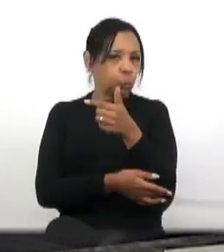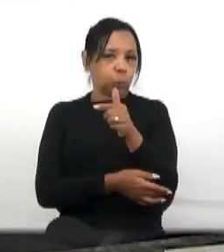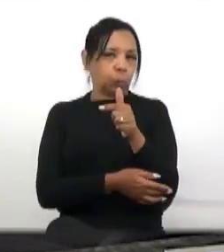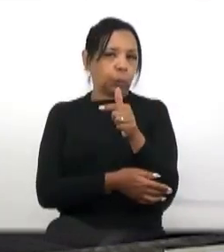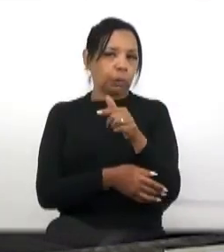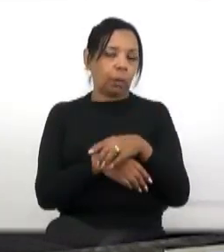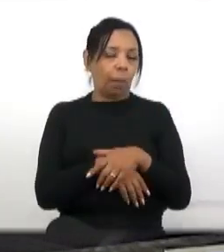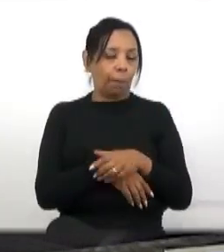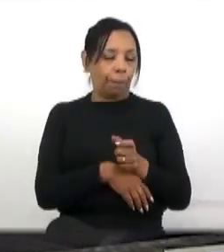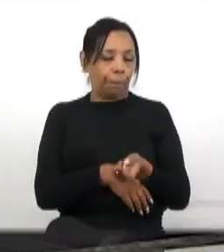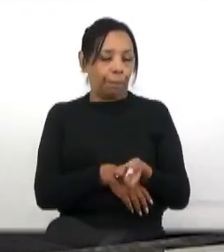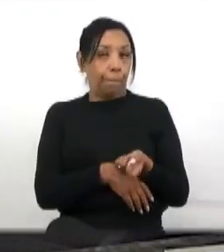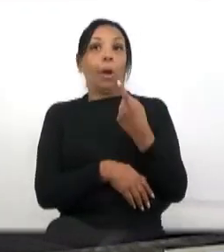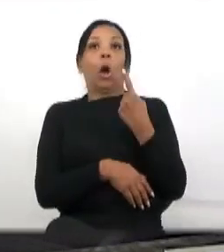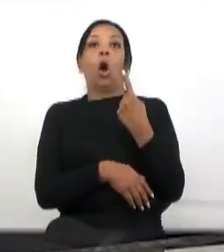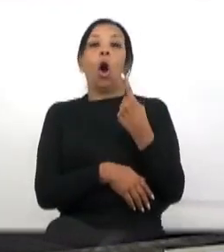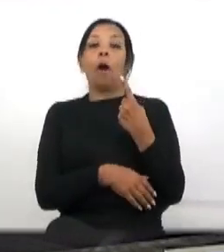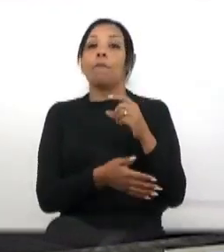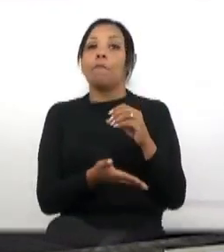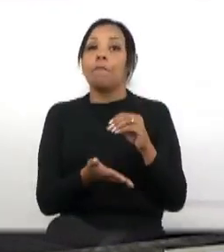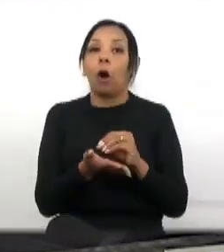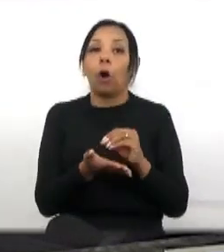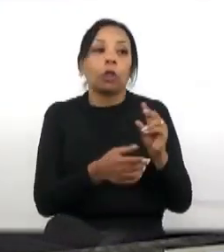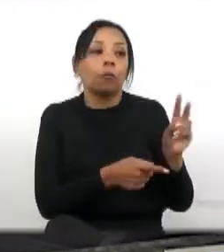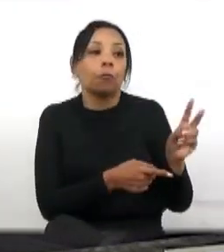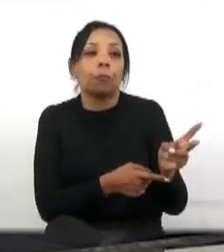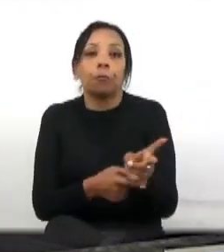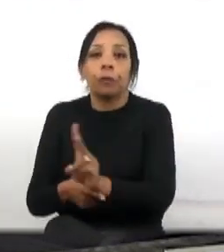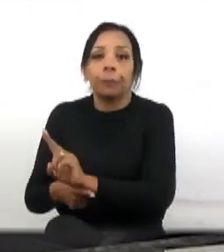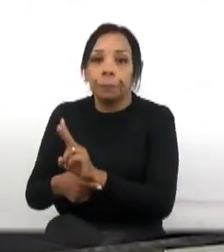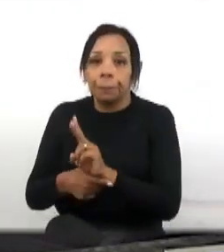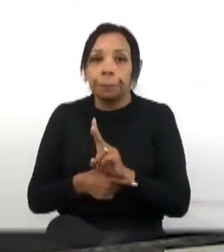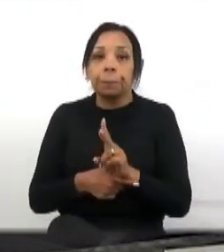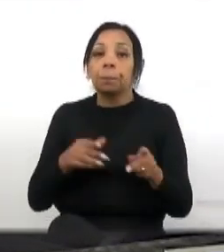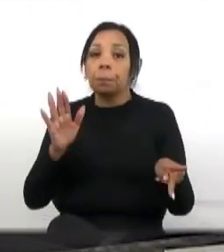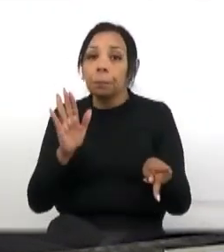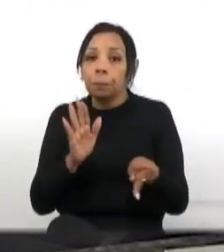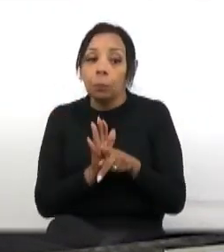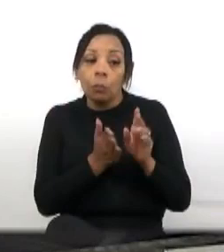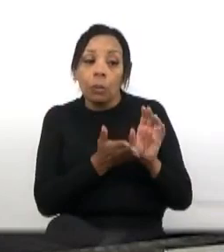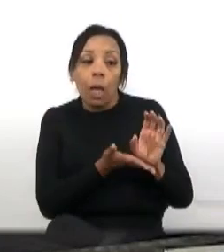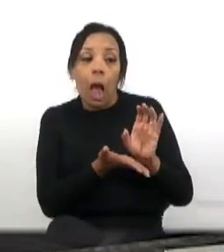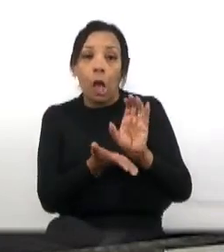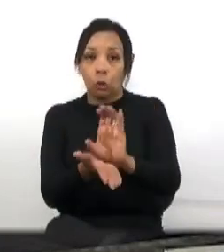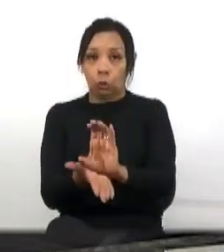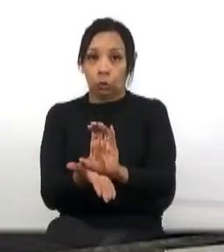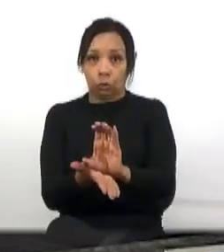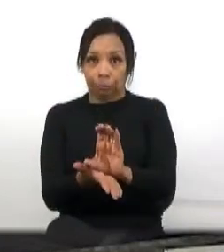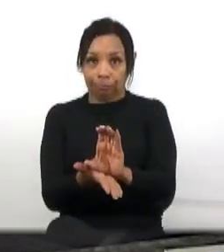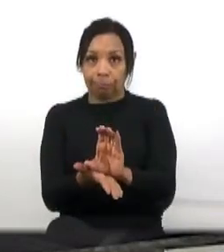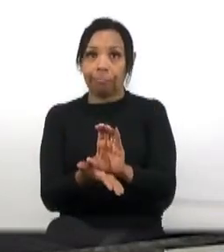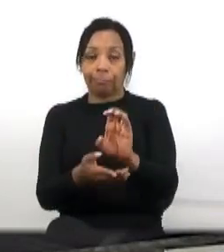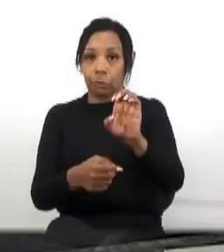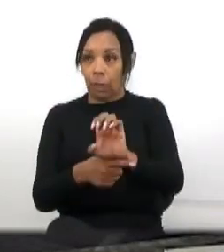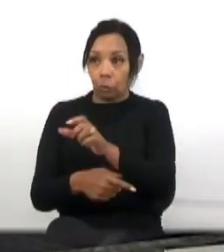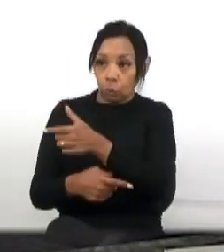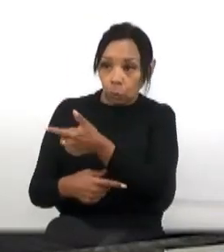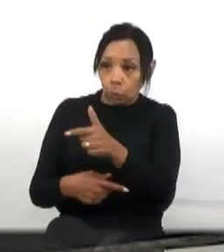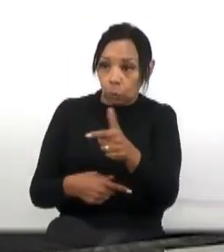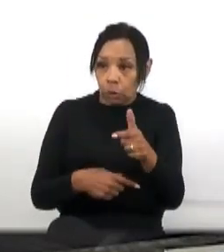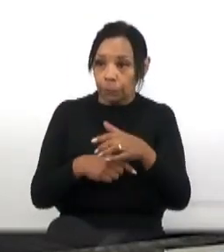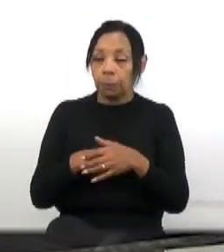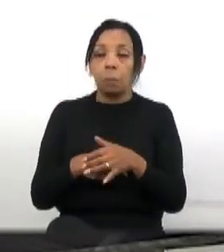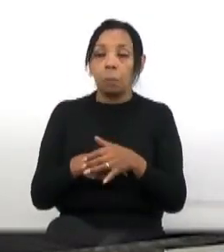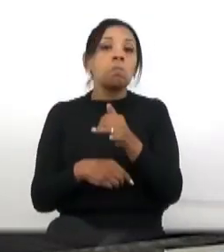fico assustado com a falta de fiscalização das obras com recursos do Estado aqui em Bragança, porque vamos lá, cobertura do